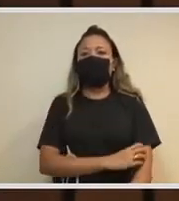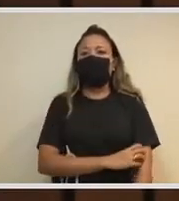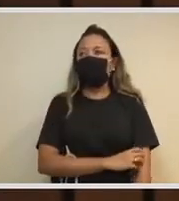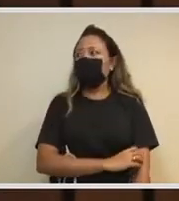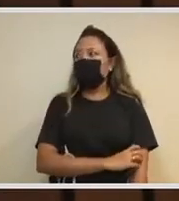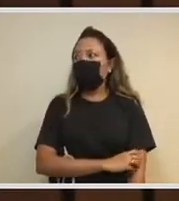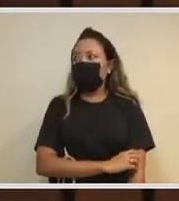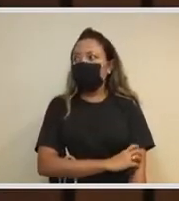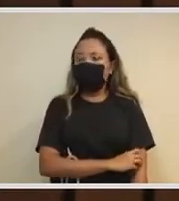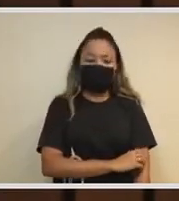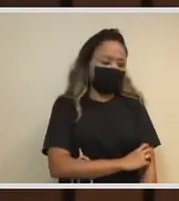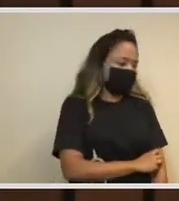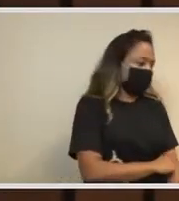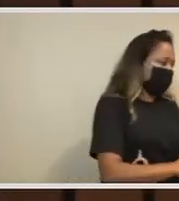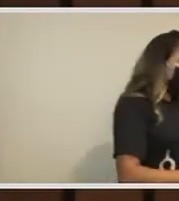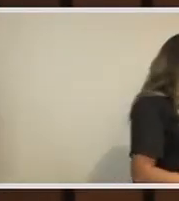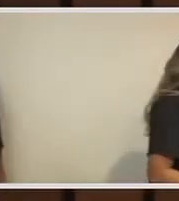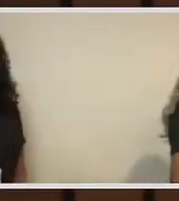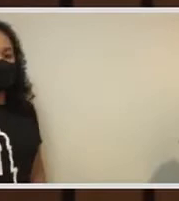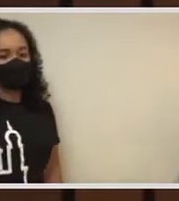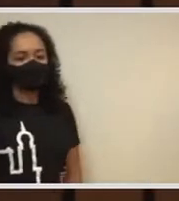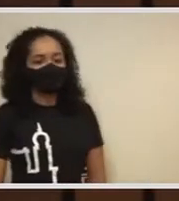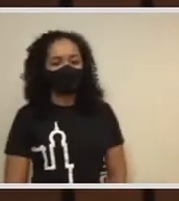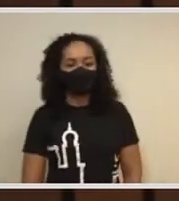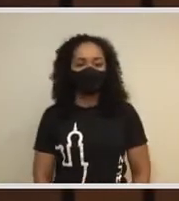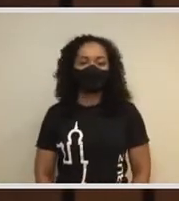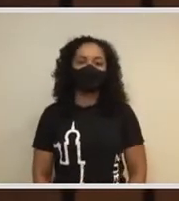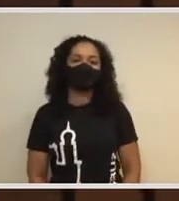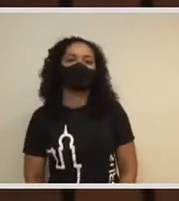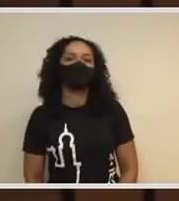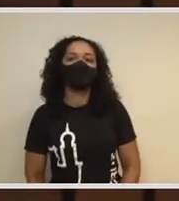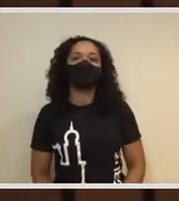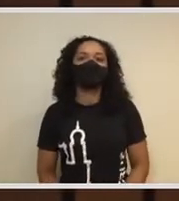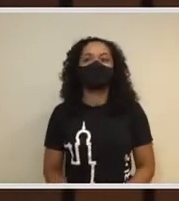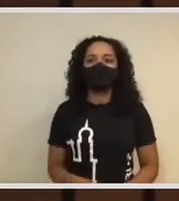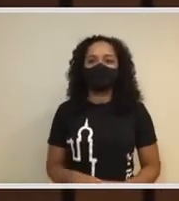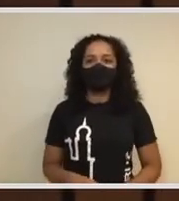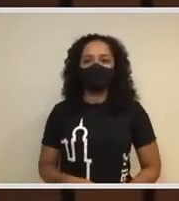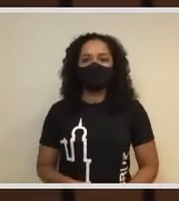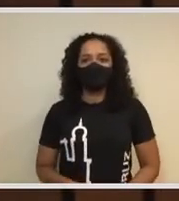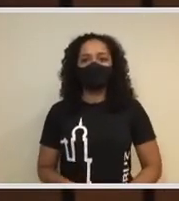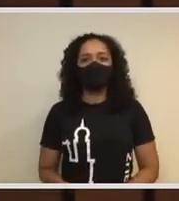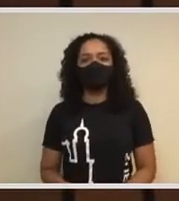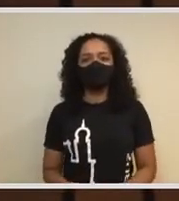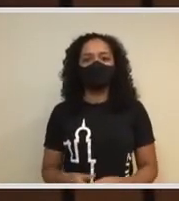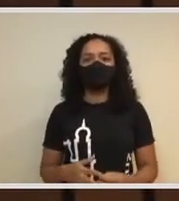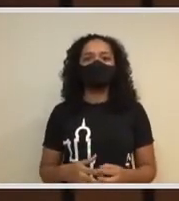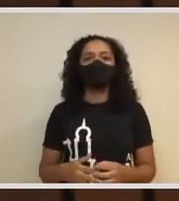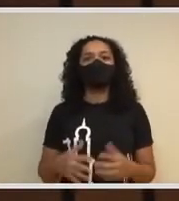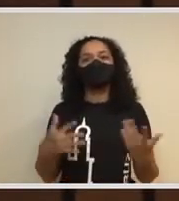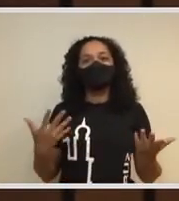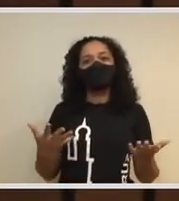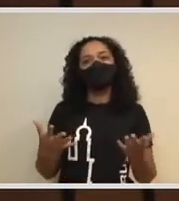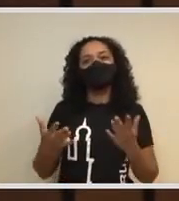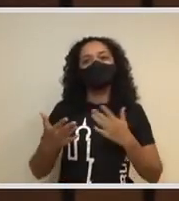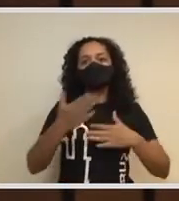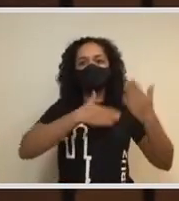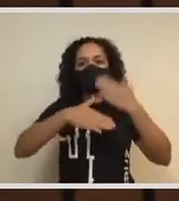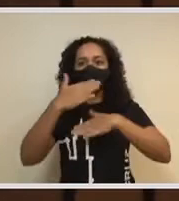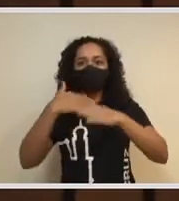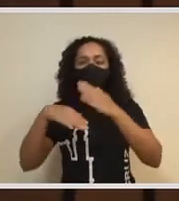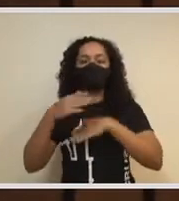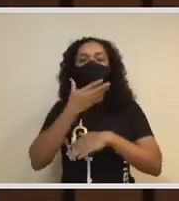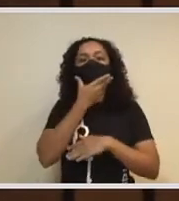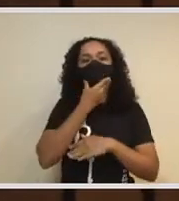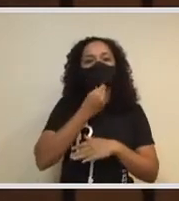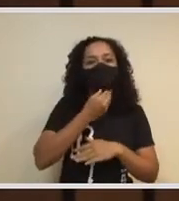aprendendo na prática, já acompanhava. Acho que, principalmente, a gestão do Aroca eu não acompanhei tão de perto,